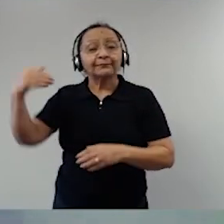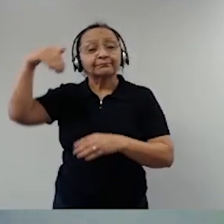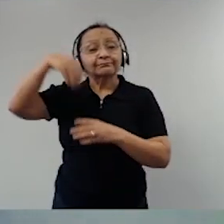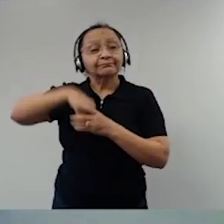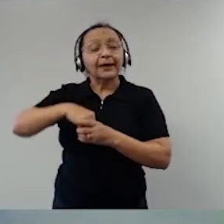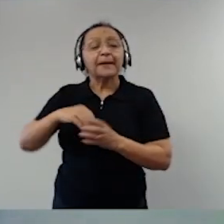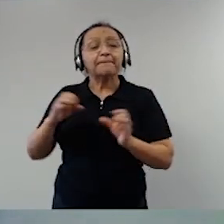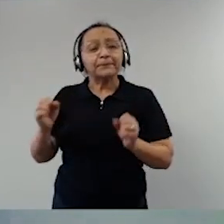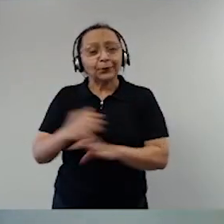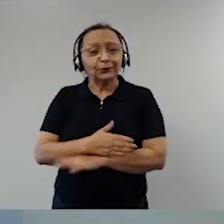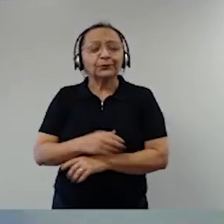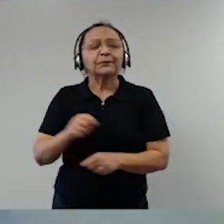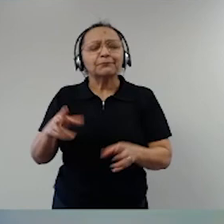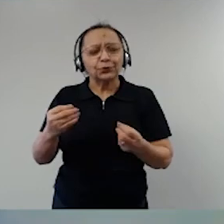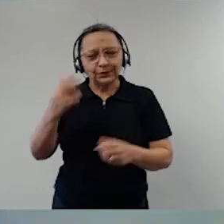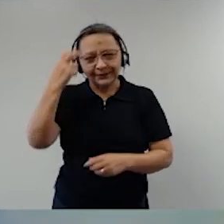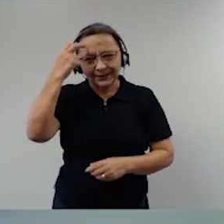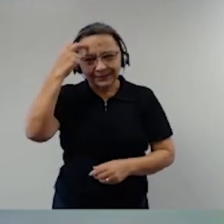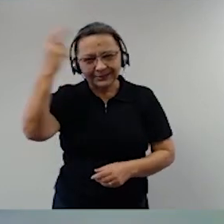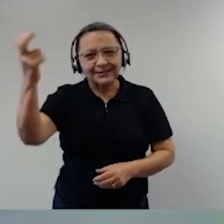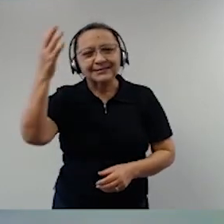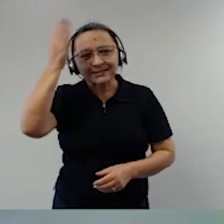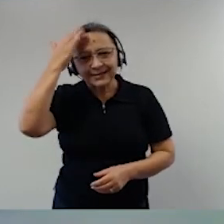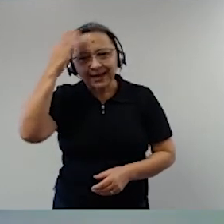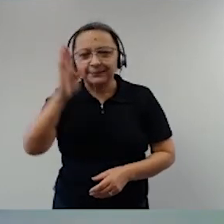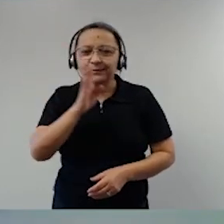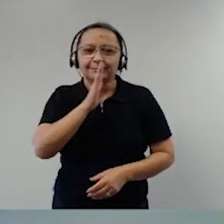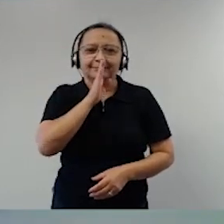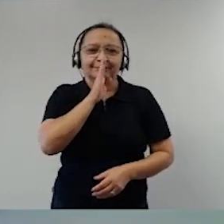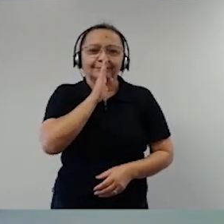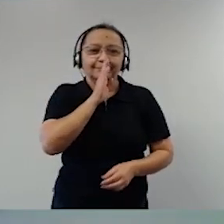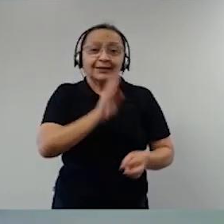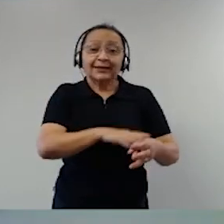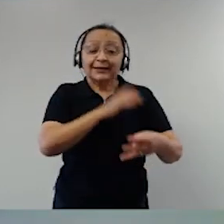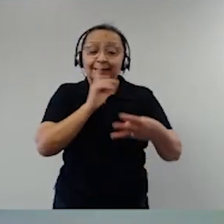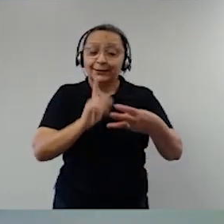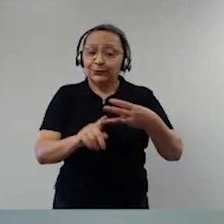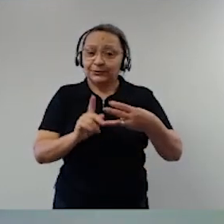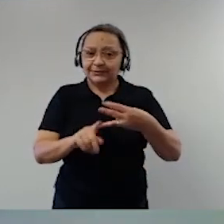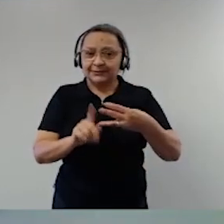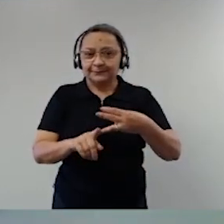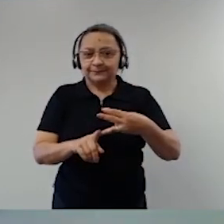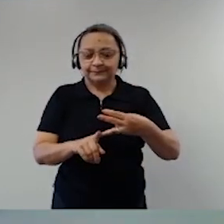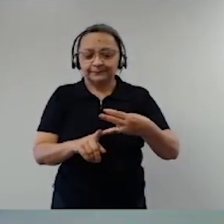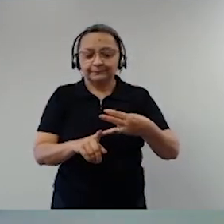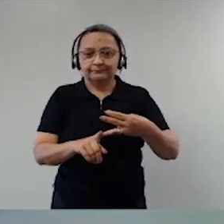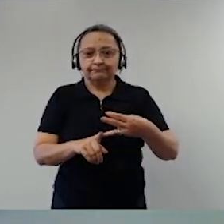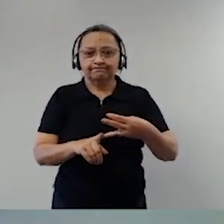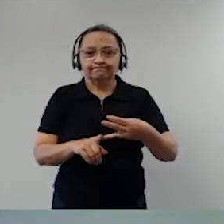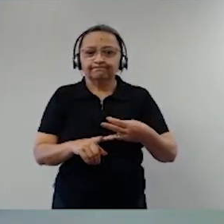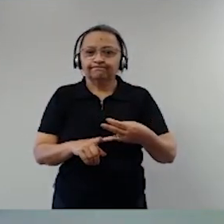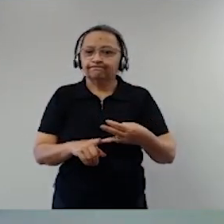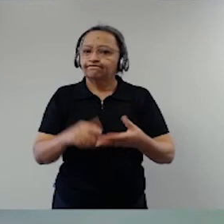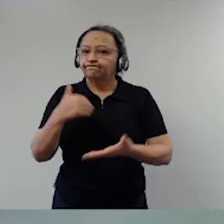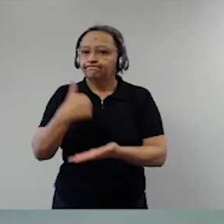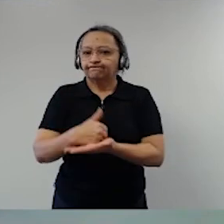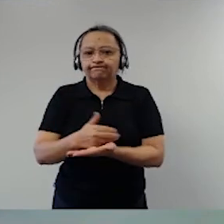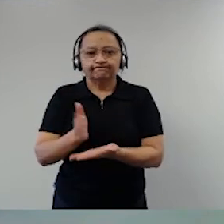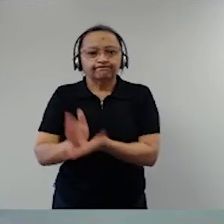inteligentes no seu silêncio. E a outra coisa é a divisão interna,